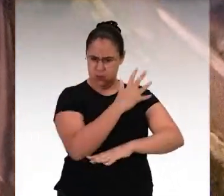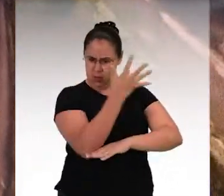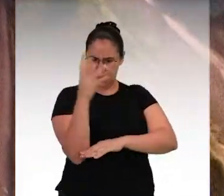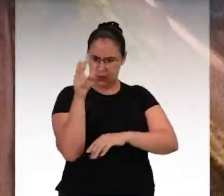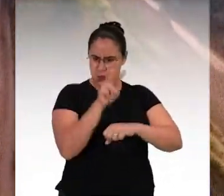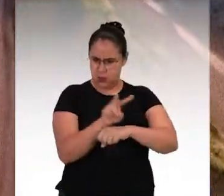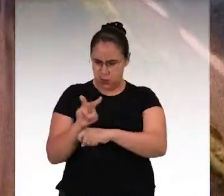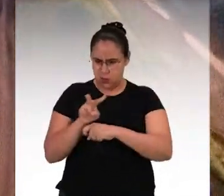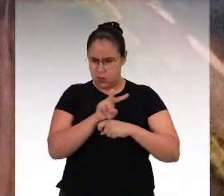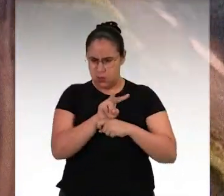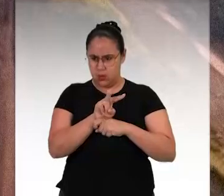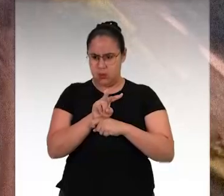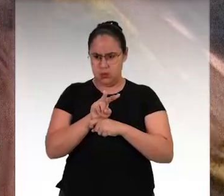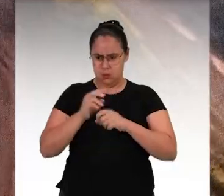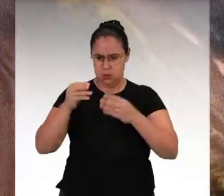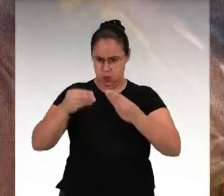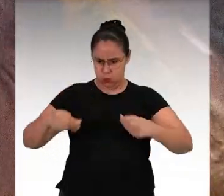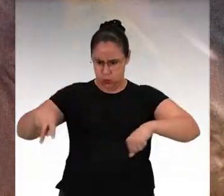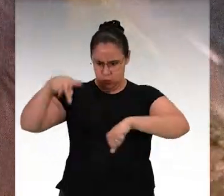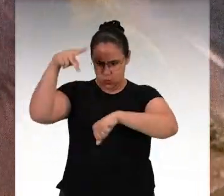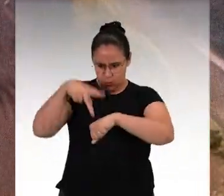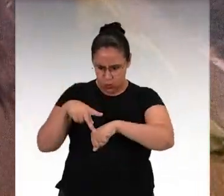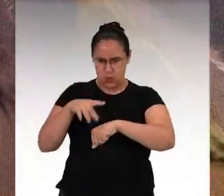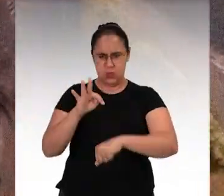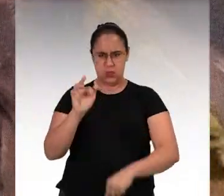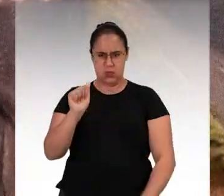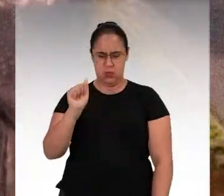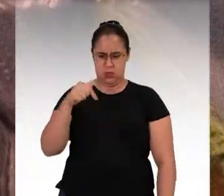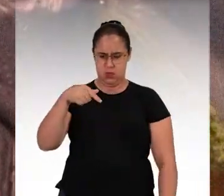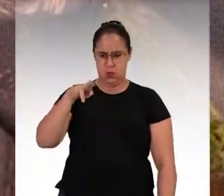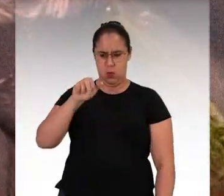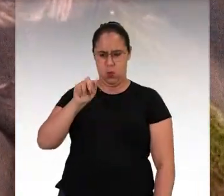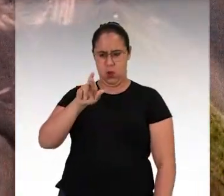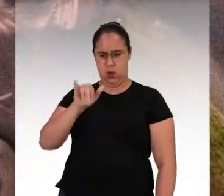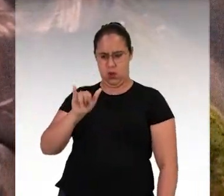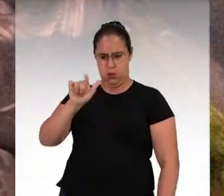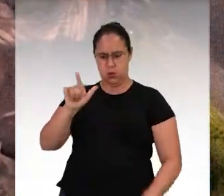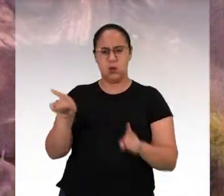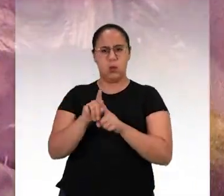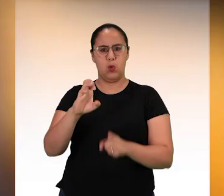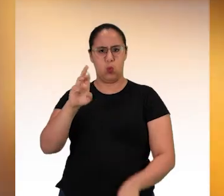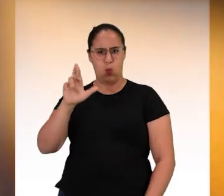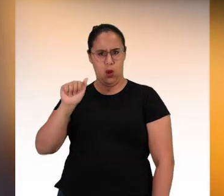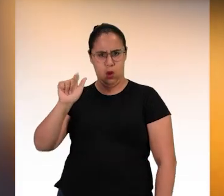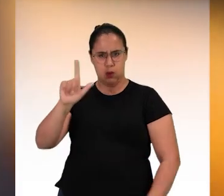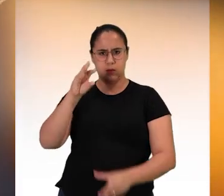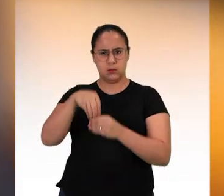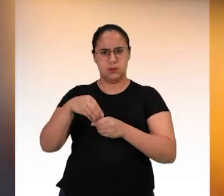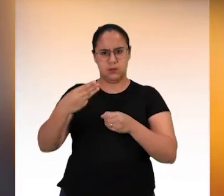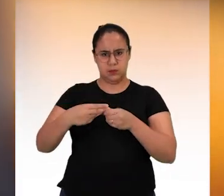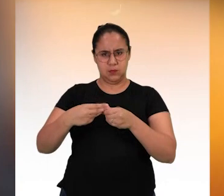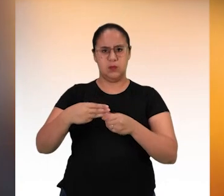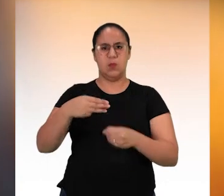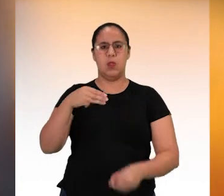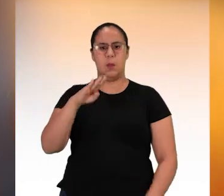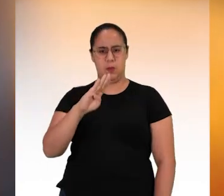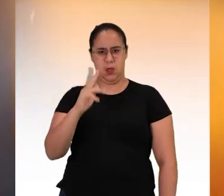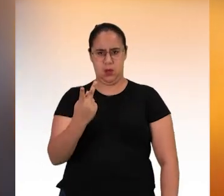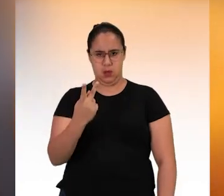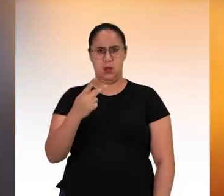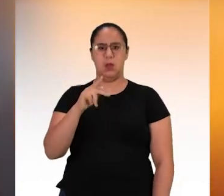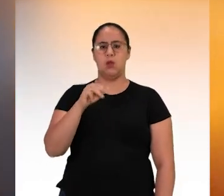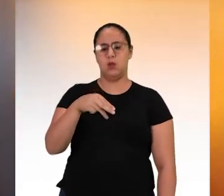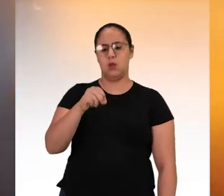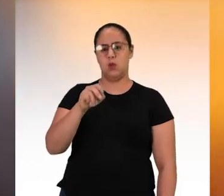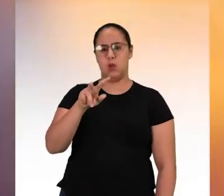ao complexo minerário Serra do Taquaril, a ser instalado na área da Serra do Curral, nos municípios de Belo Horizonte, Nova